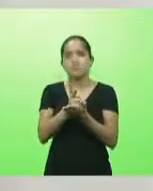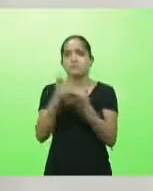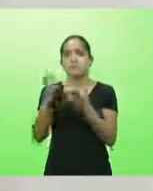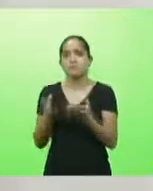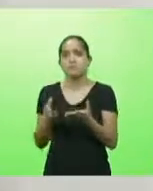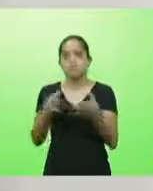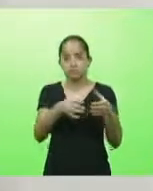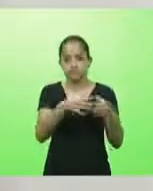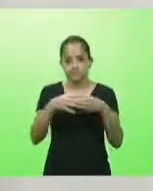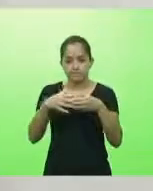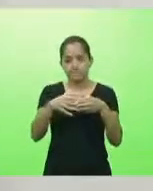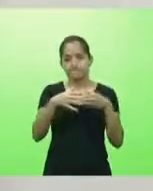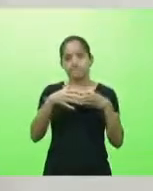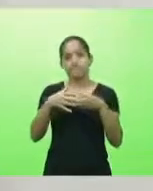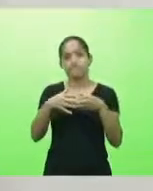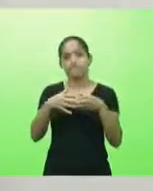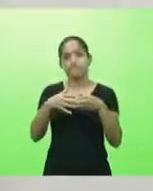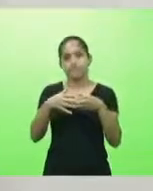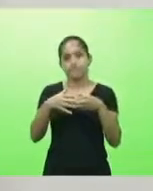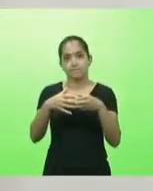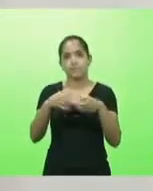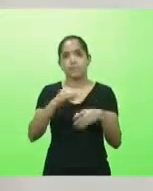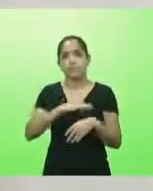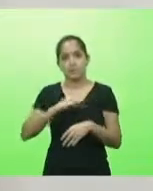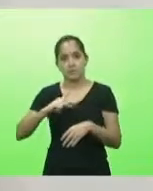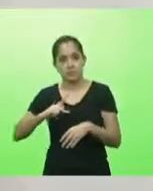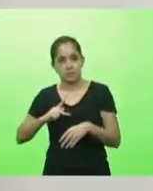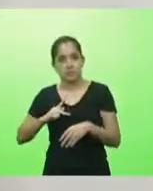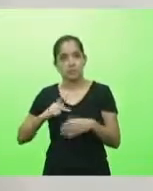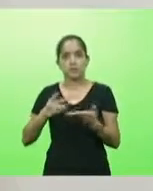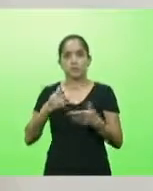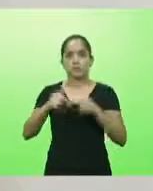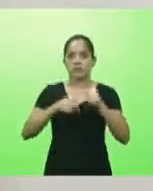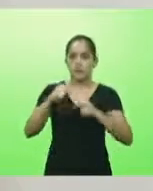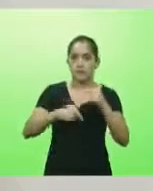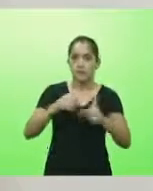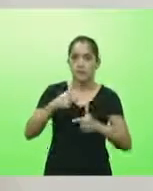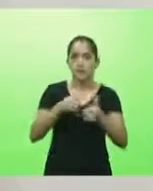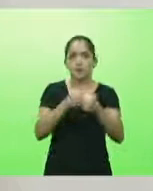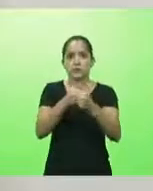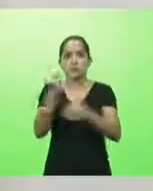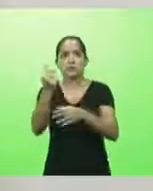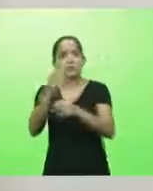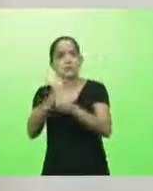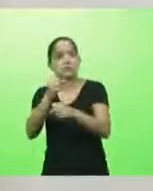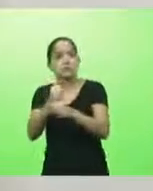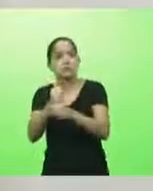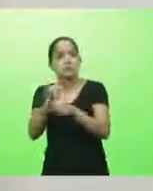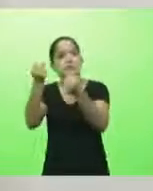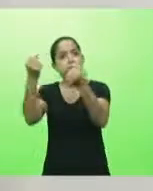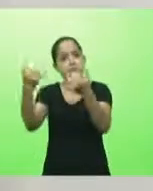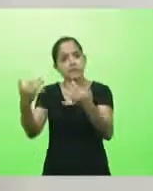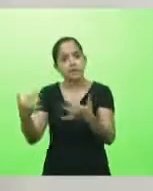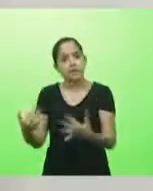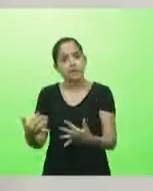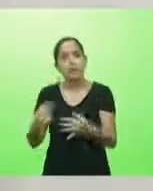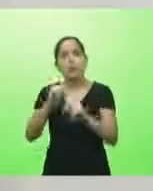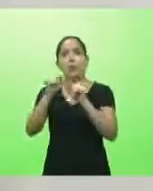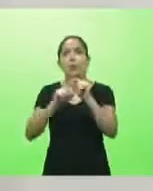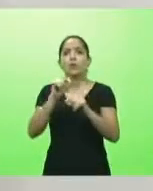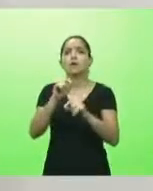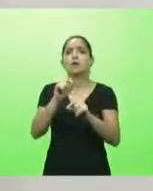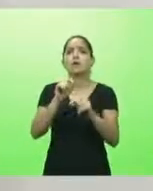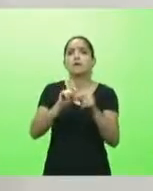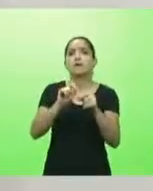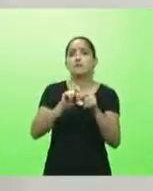Ministério Público, do Ministério do Trabalho, do Tribunal de Contas do Estado, explicar para o catarinense ali o que está sendo feito com esse